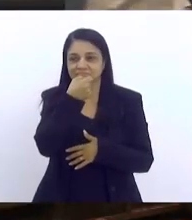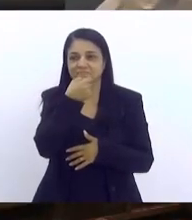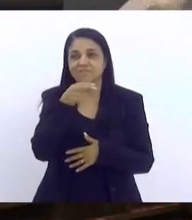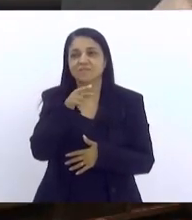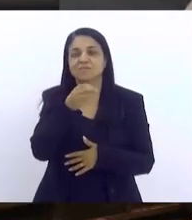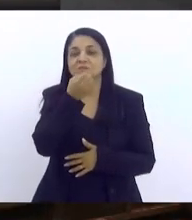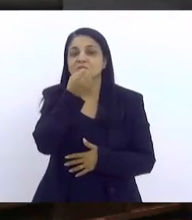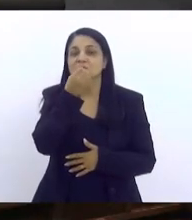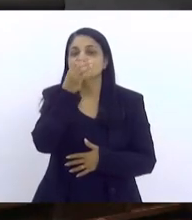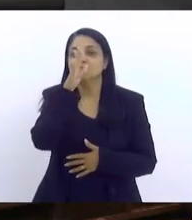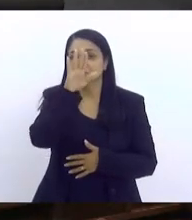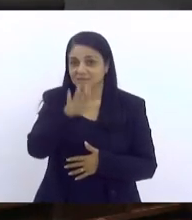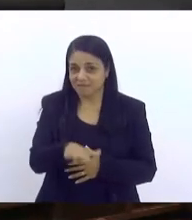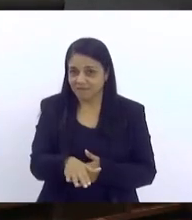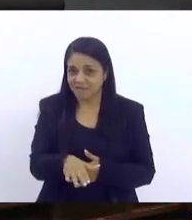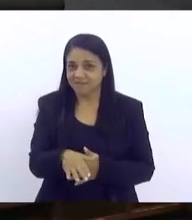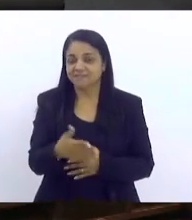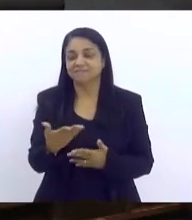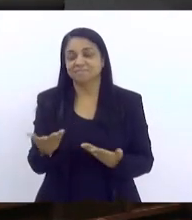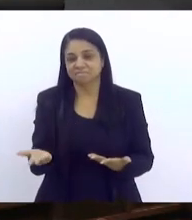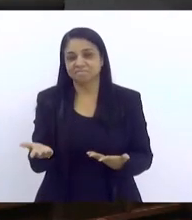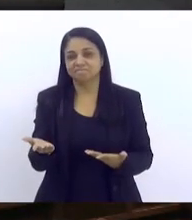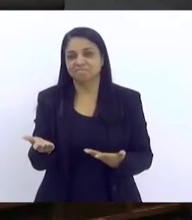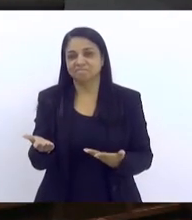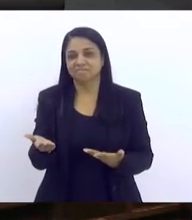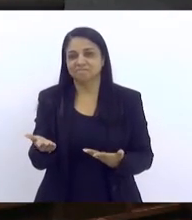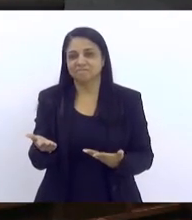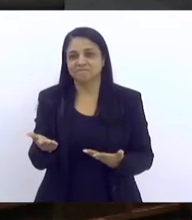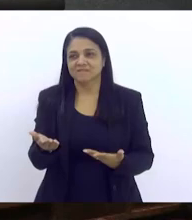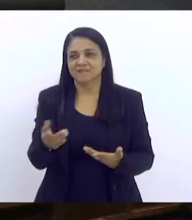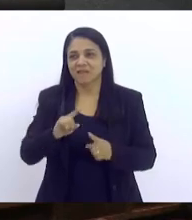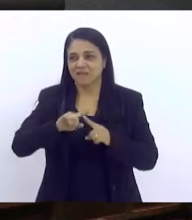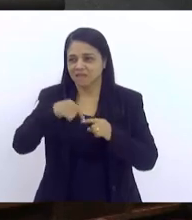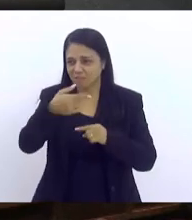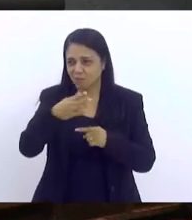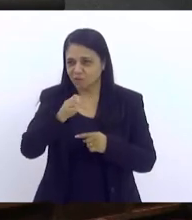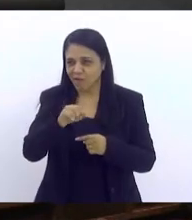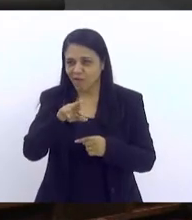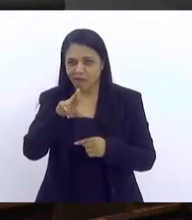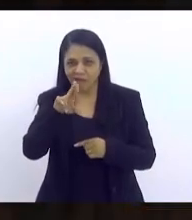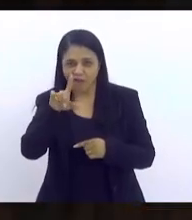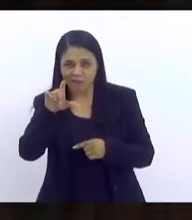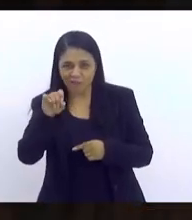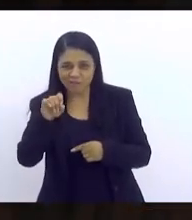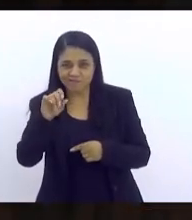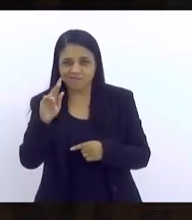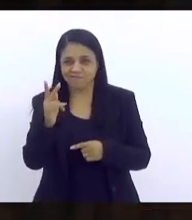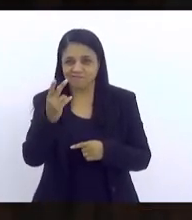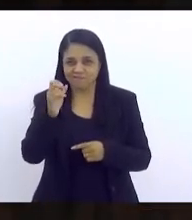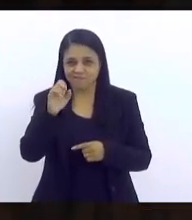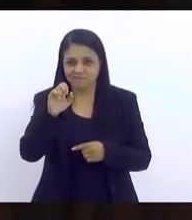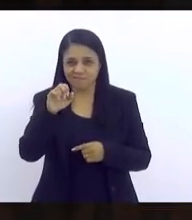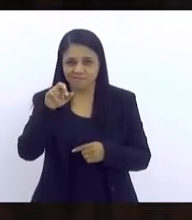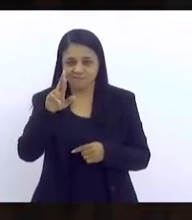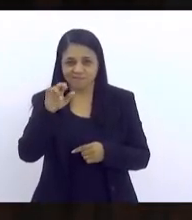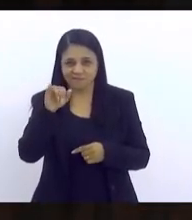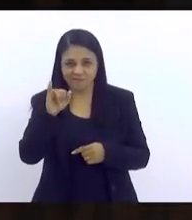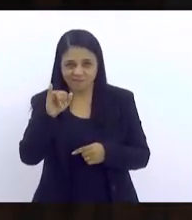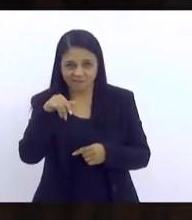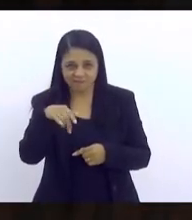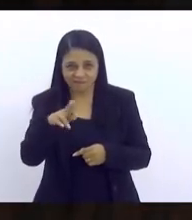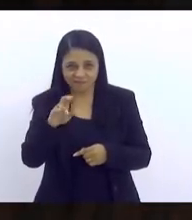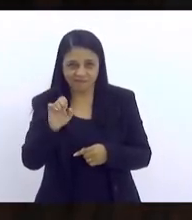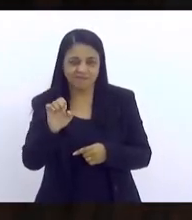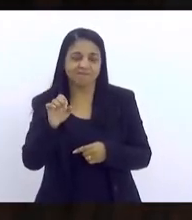tarde. Então, o Carlos Henrique, pode ser mais ele, e depois, então, a gente passa para as conclusões, que acho que a gente não tem